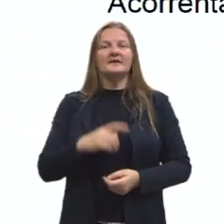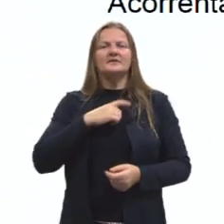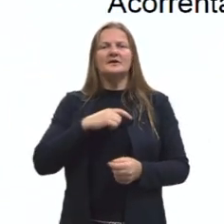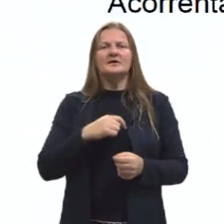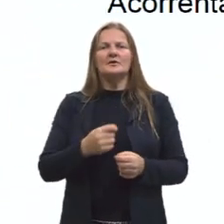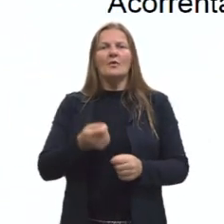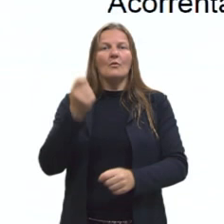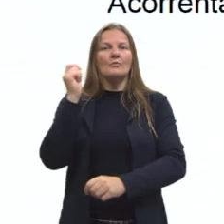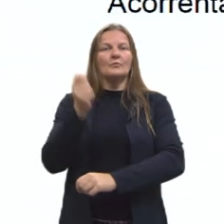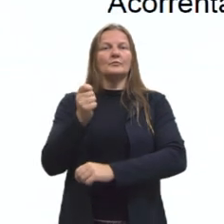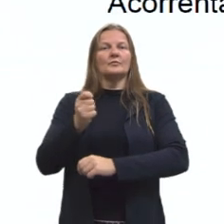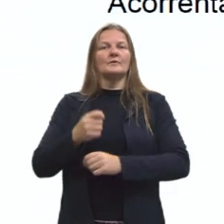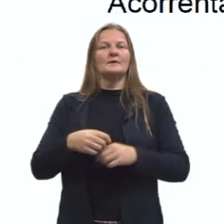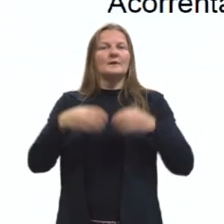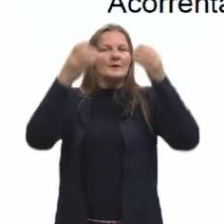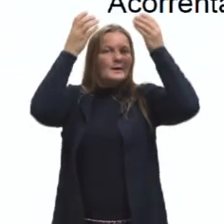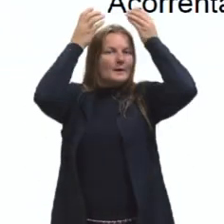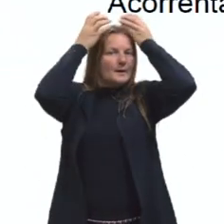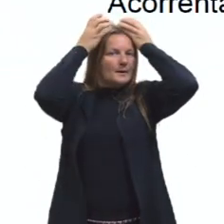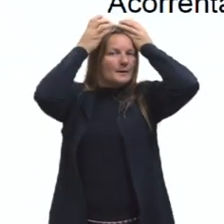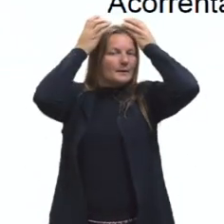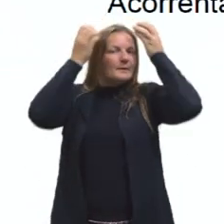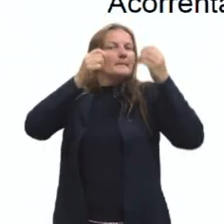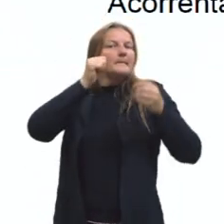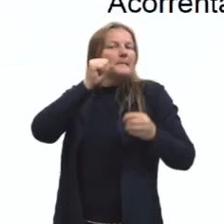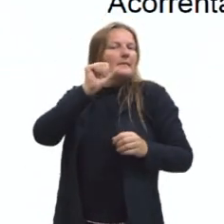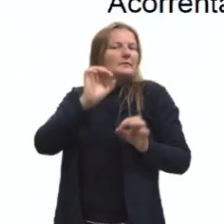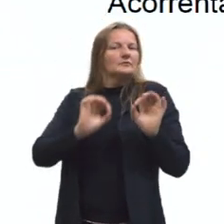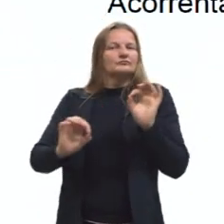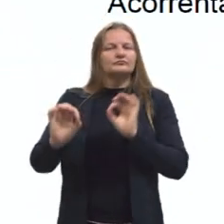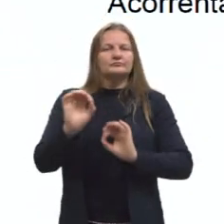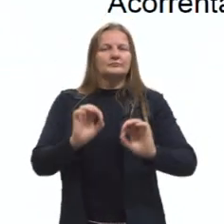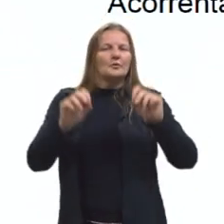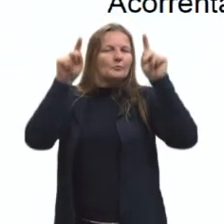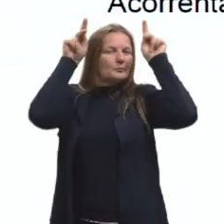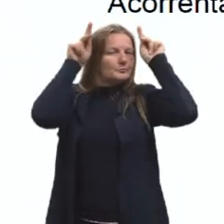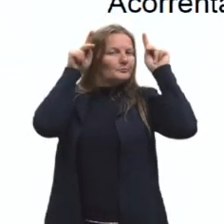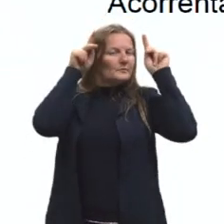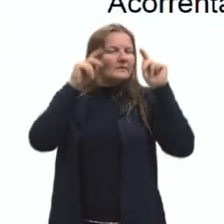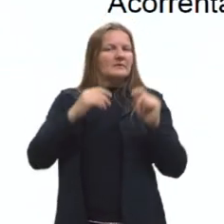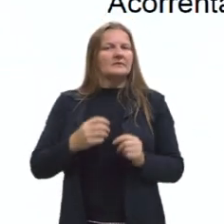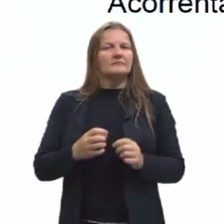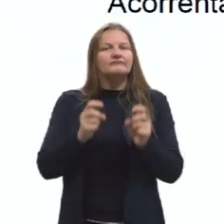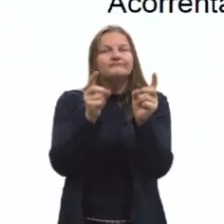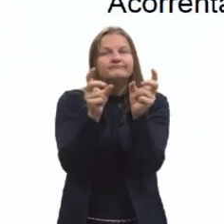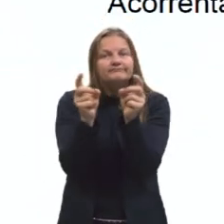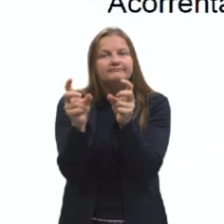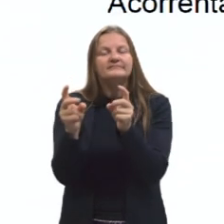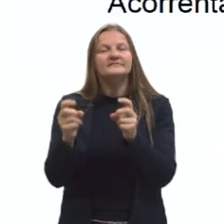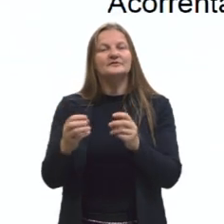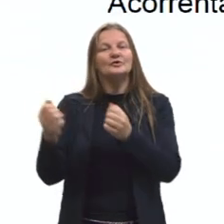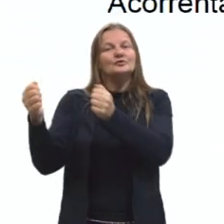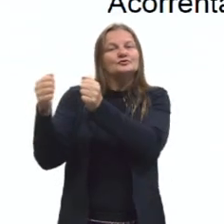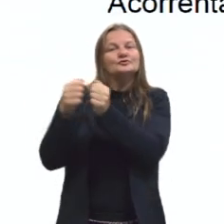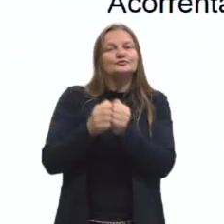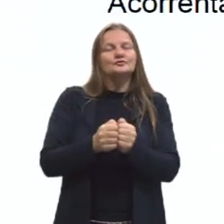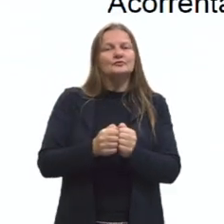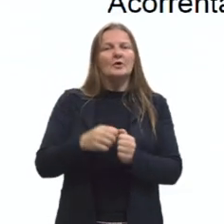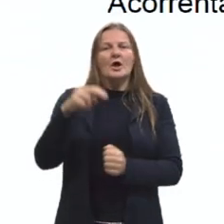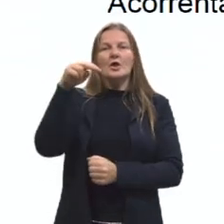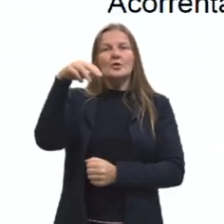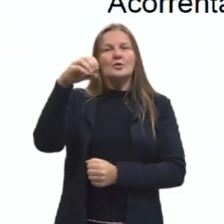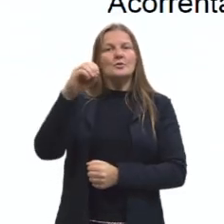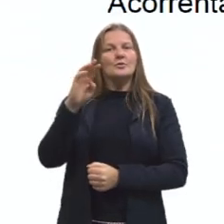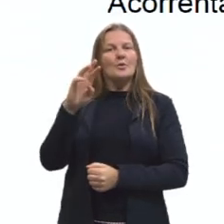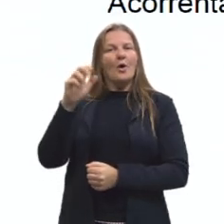dizem que é uma princesa à venda, que veio junto com seus súditos, que é interessante o quê? Pessoas que eram da nobreza